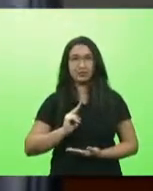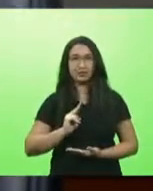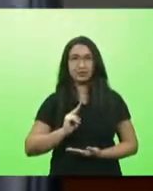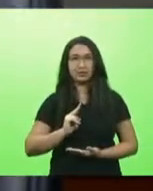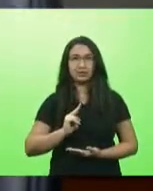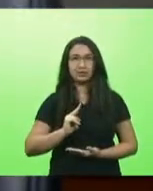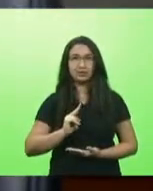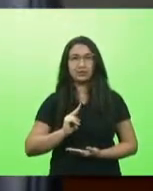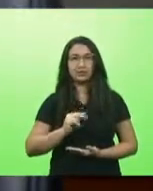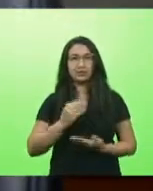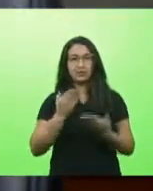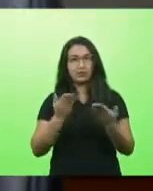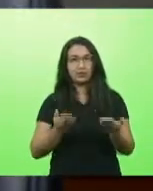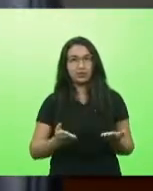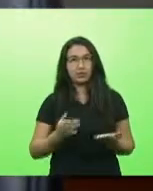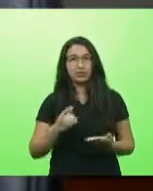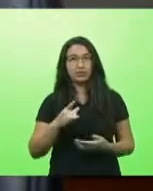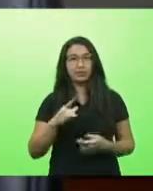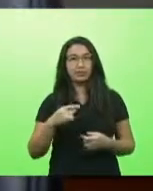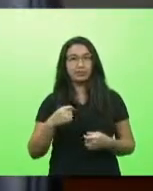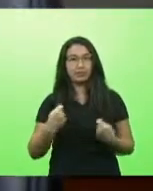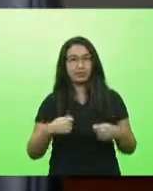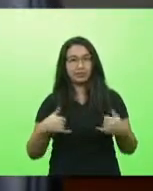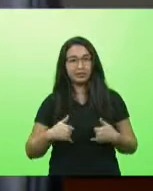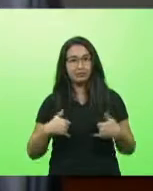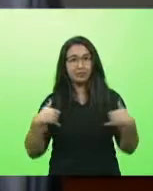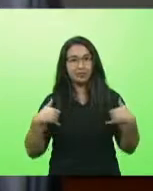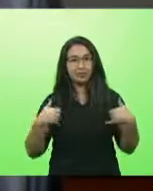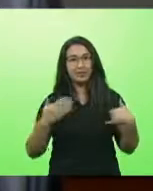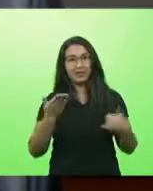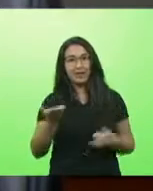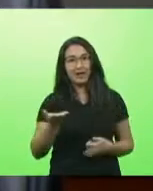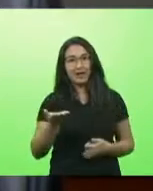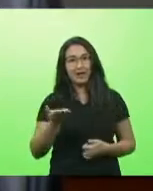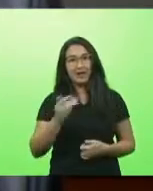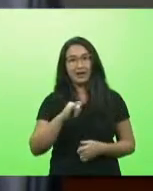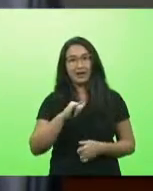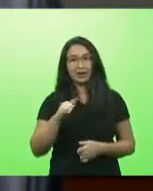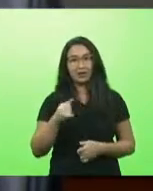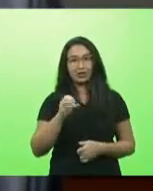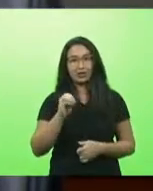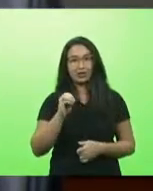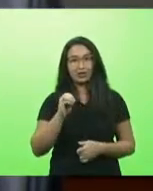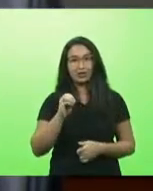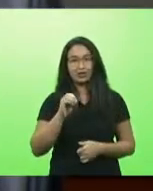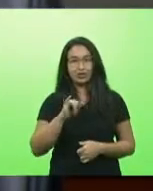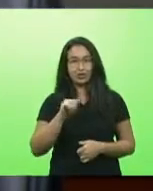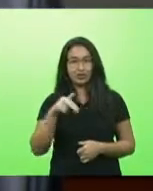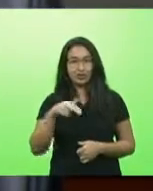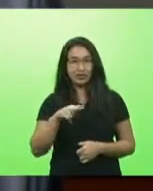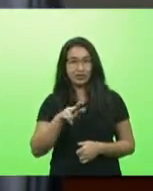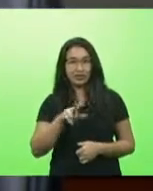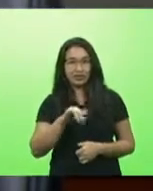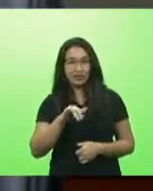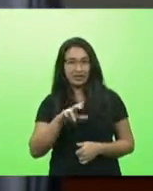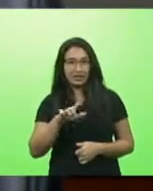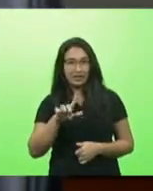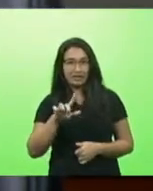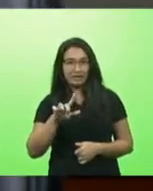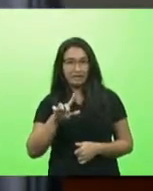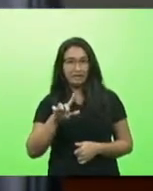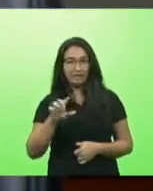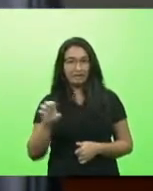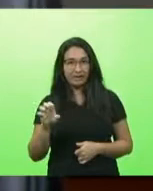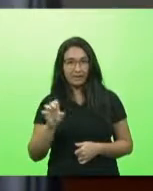e vocês tem que ter orgulho mesmo porque nós em Joinville recebemos só 17 e isso Mafra por exemplo o último que